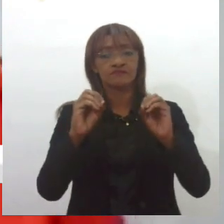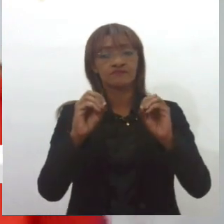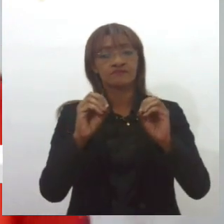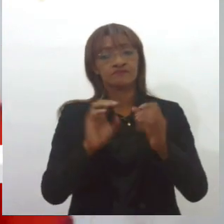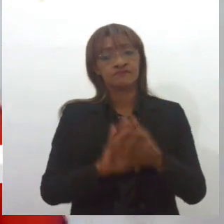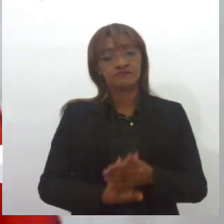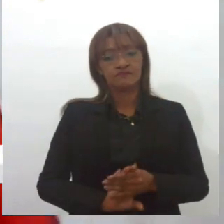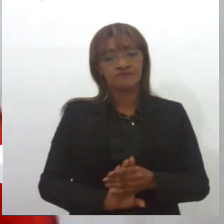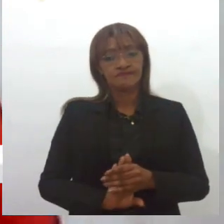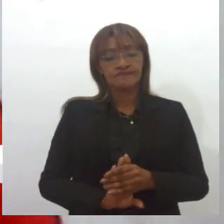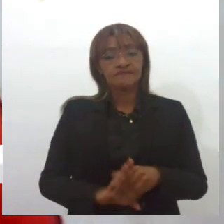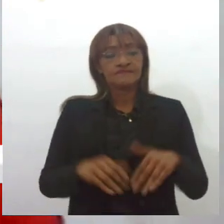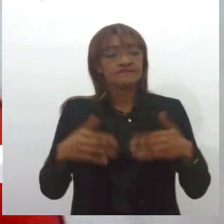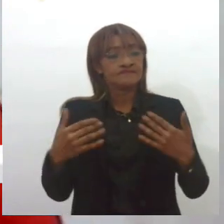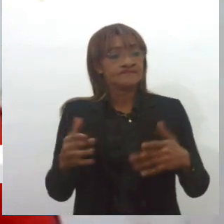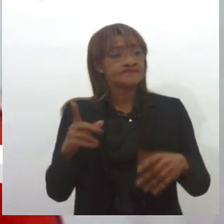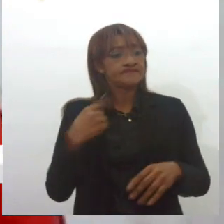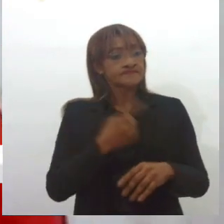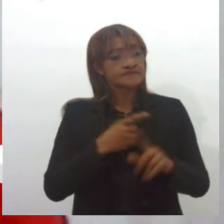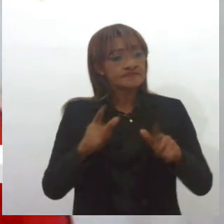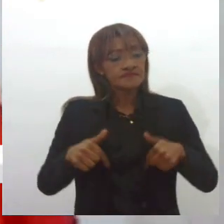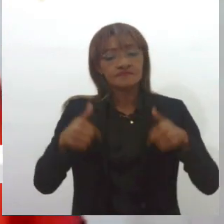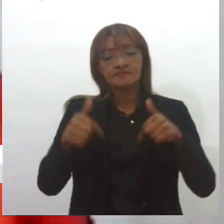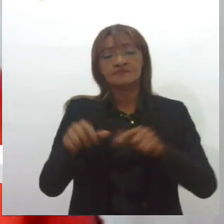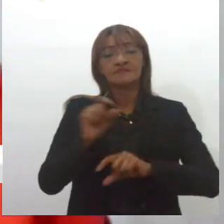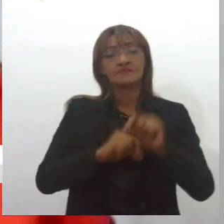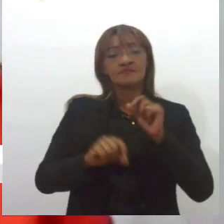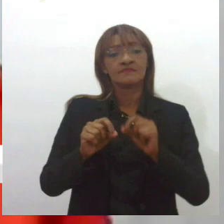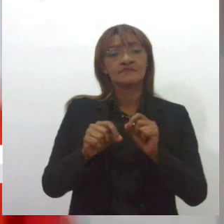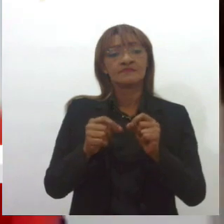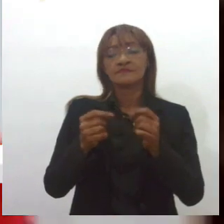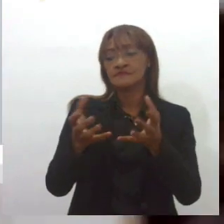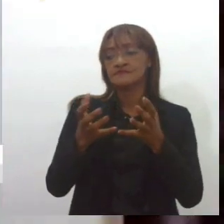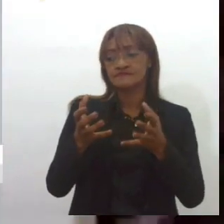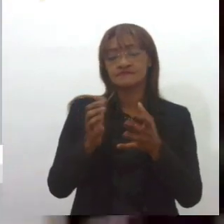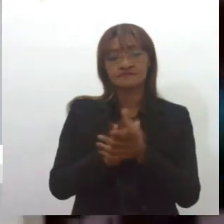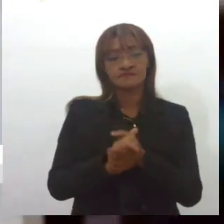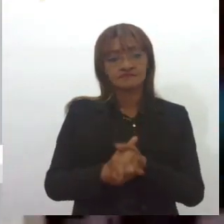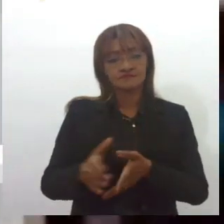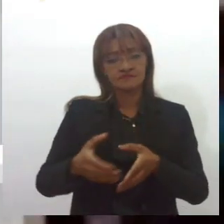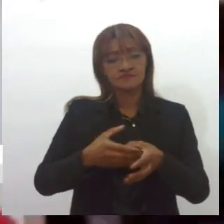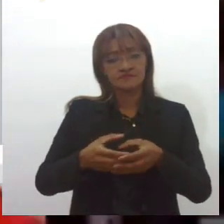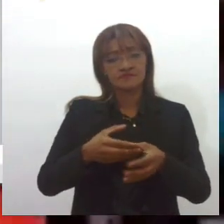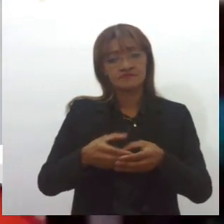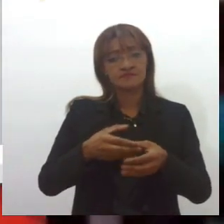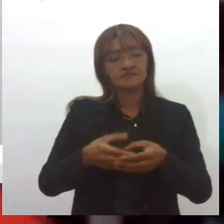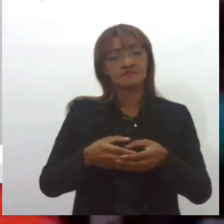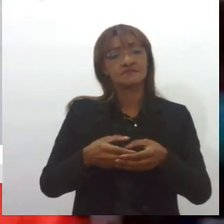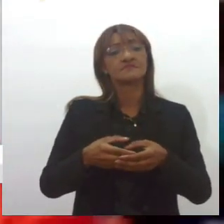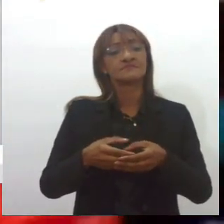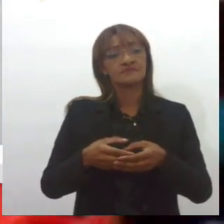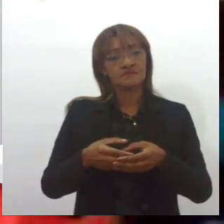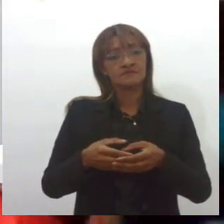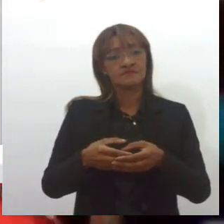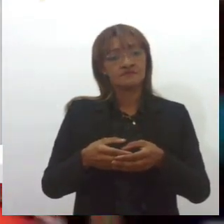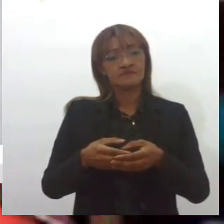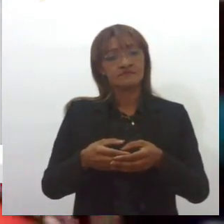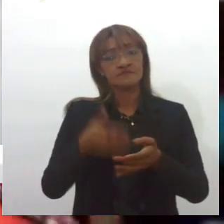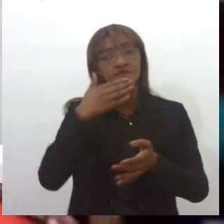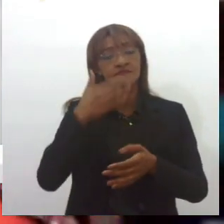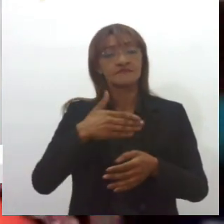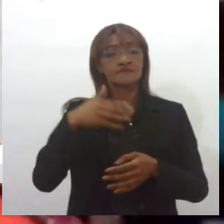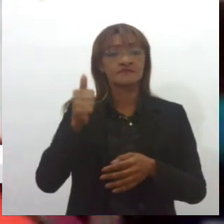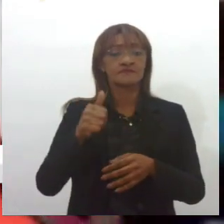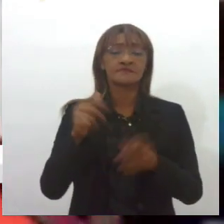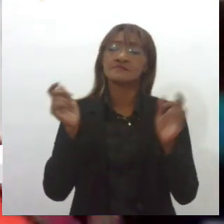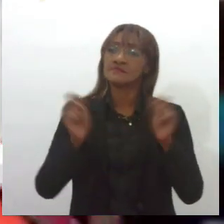Então, é um desafio que a gente tem aí de tentar tratar esses concursos públicos com mais equilíbrio, né, para que a gente